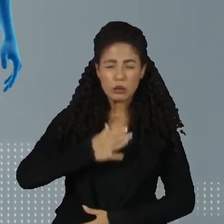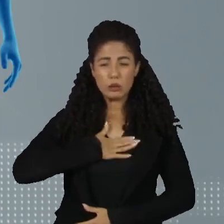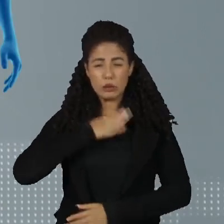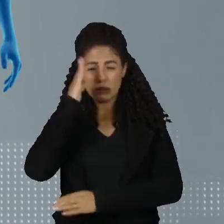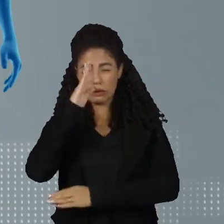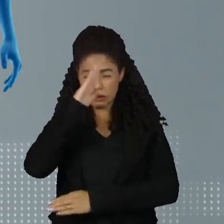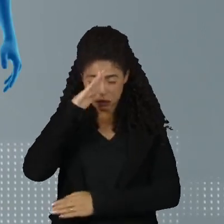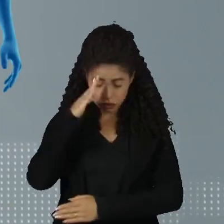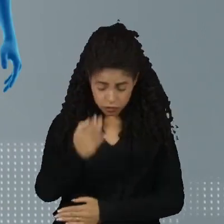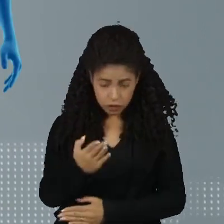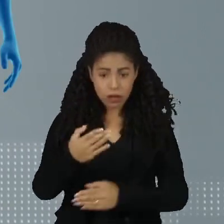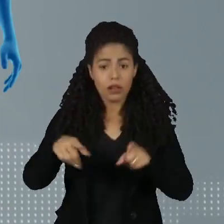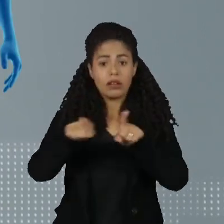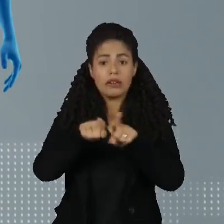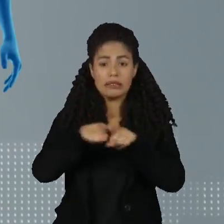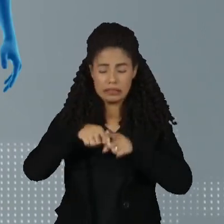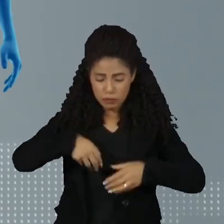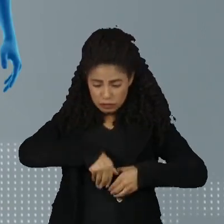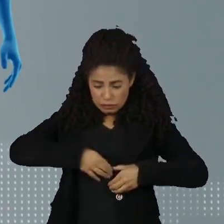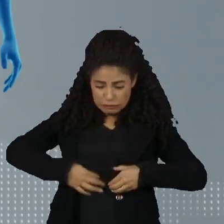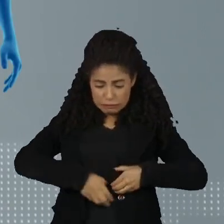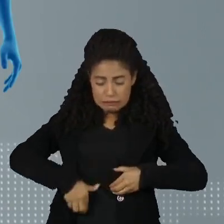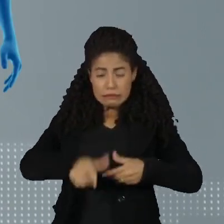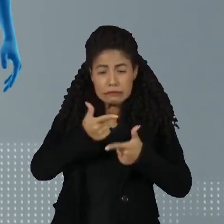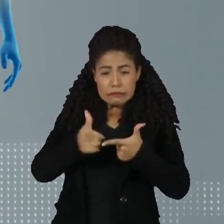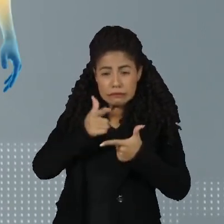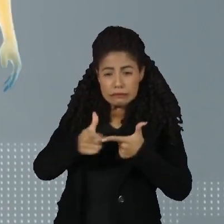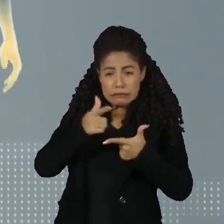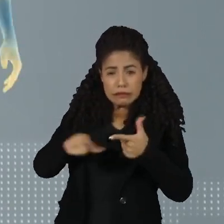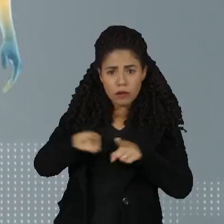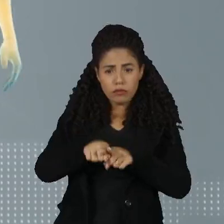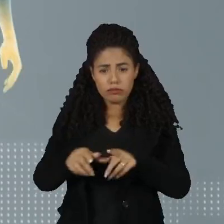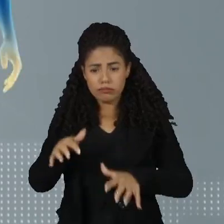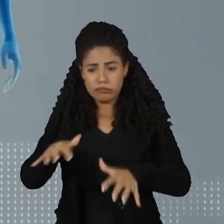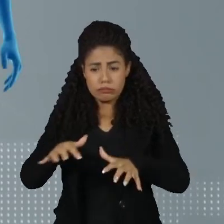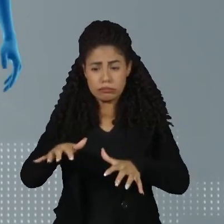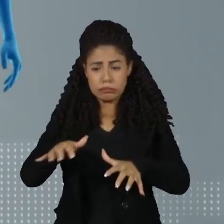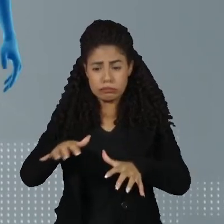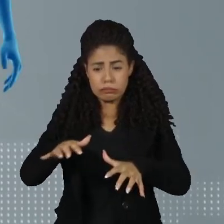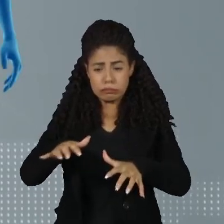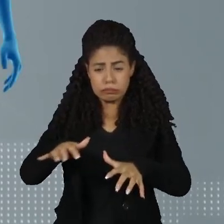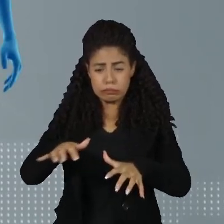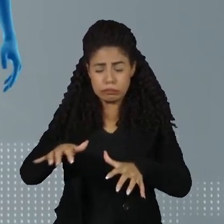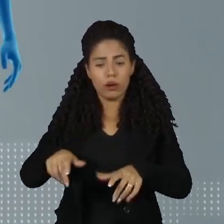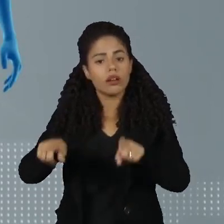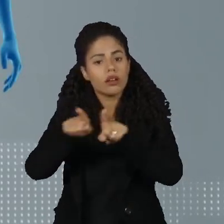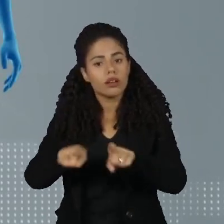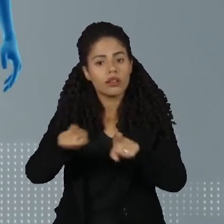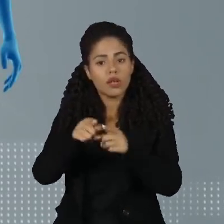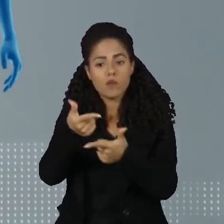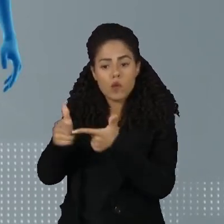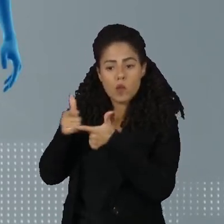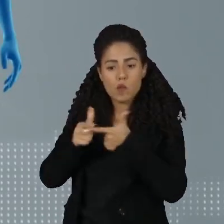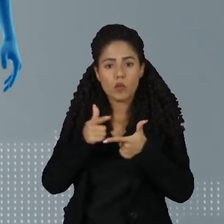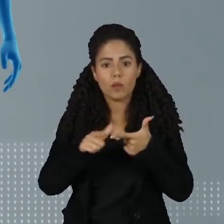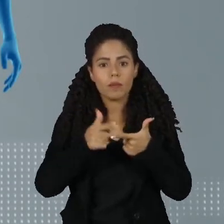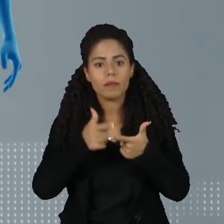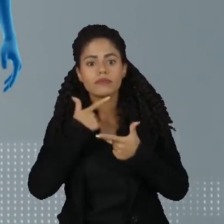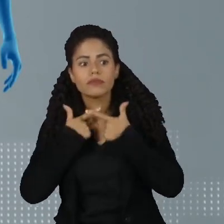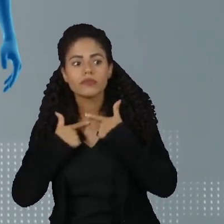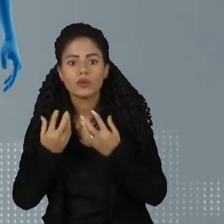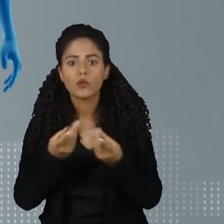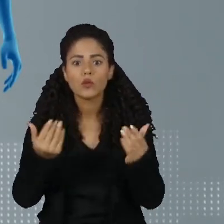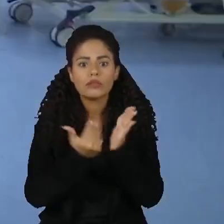tontura, sintomas gastrointestinais, movimentos anormais como tremores ou rigidez e problemas com o desejo ou